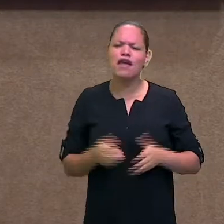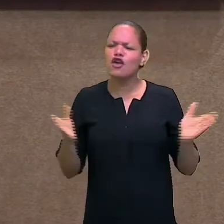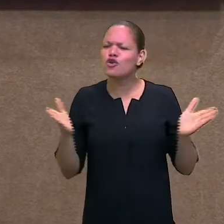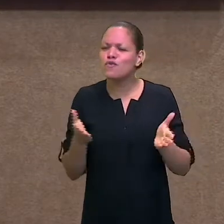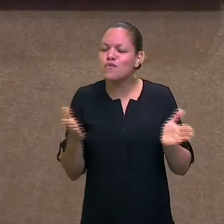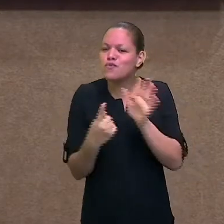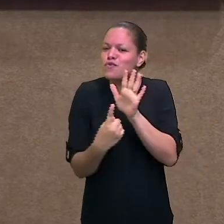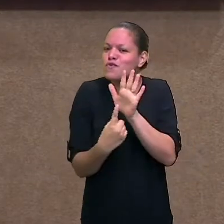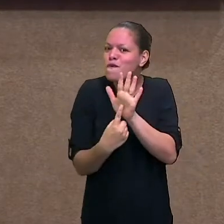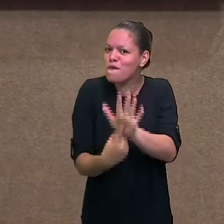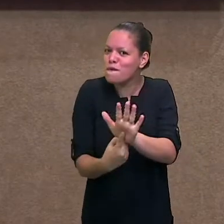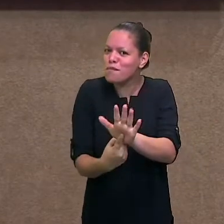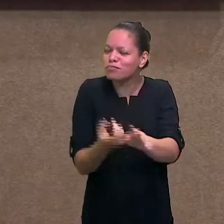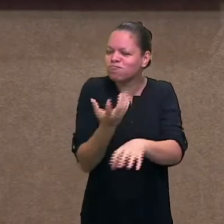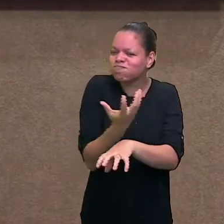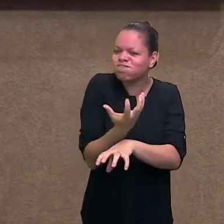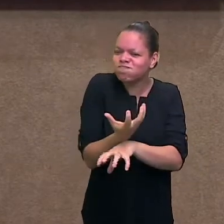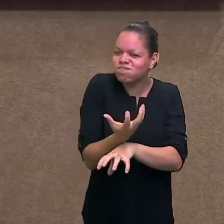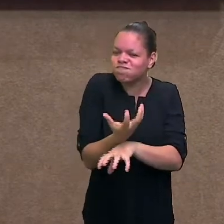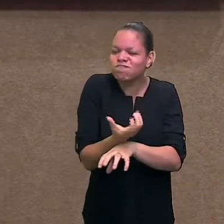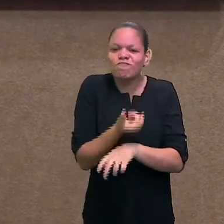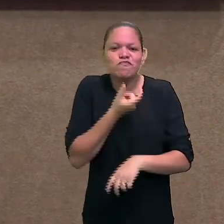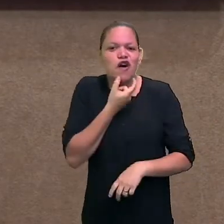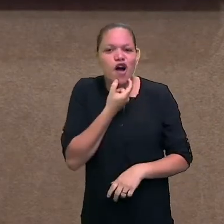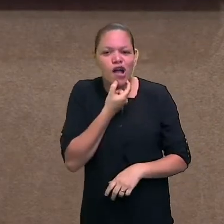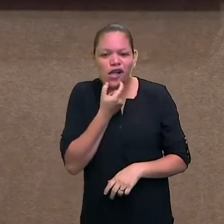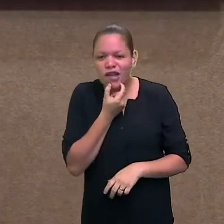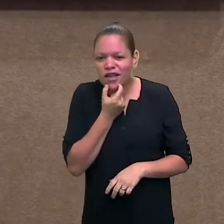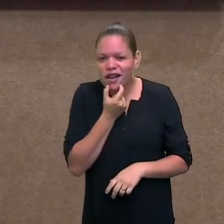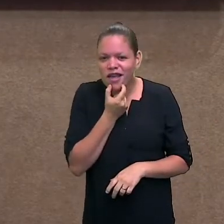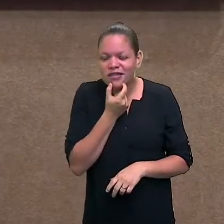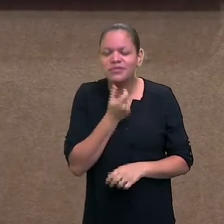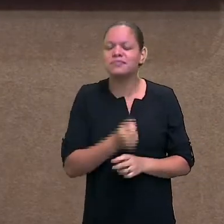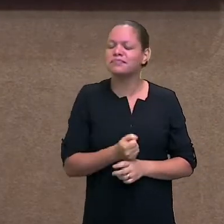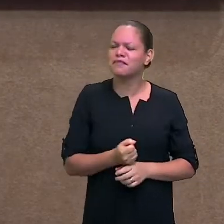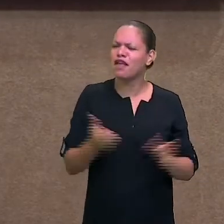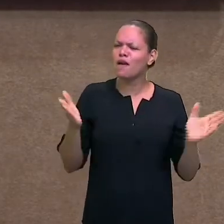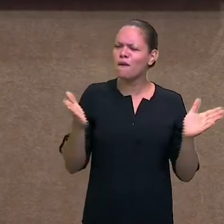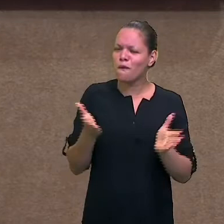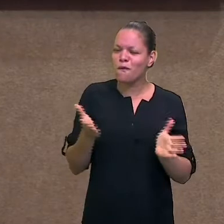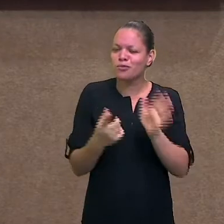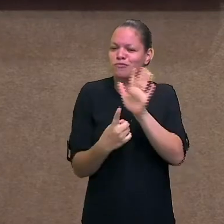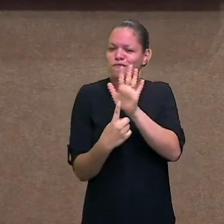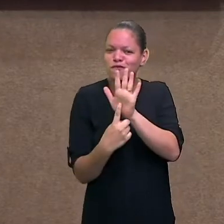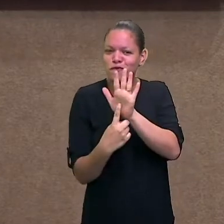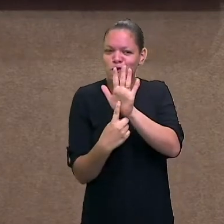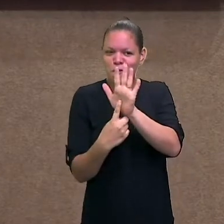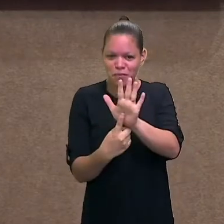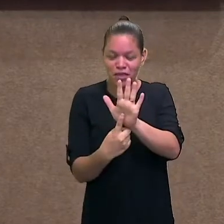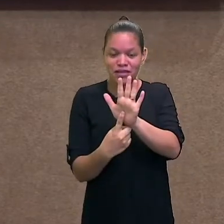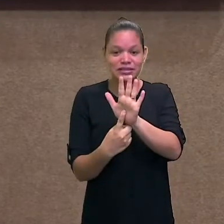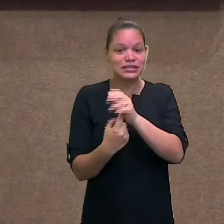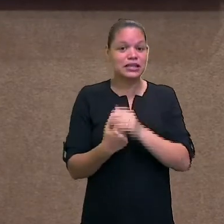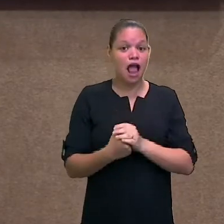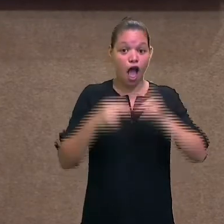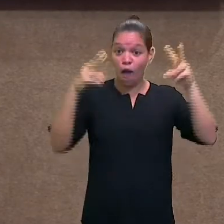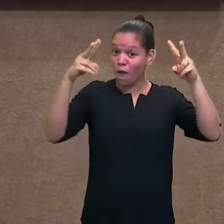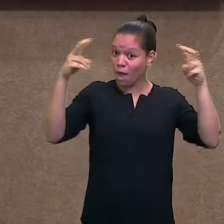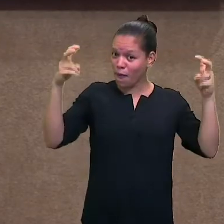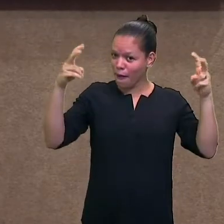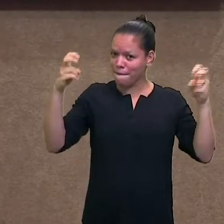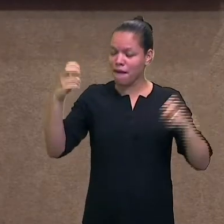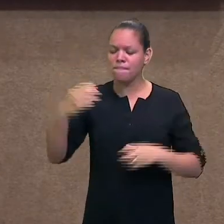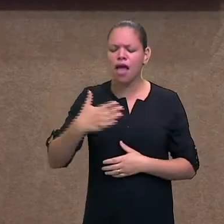de volta com o nosso conteúdo de língua e inglesa. Hoje nós vamos falar sobre MyBio,